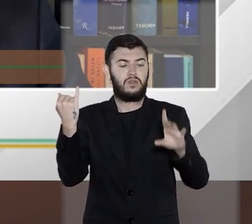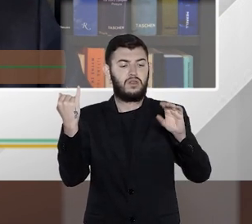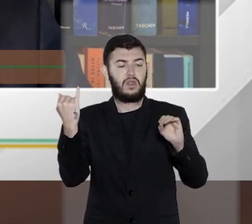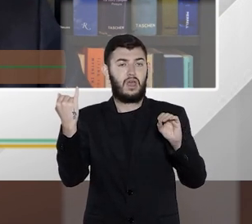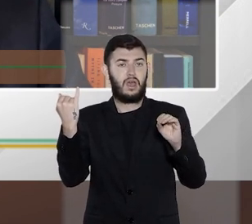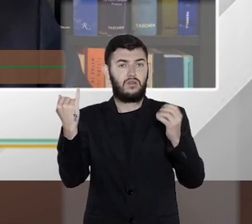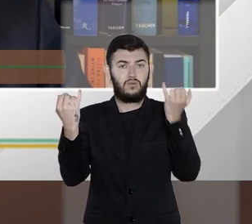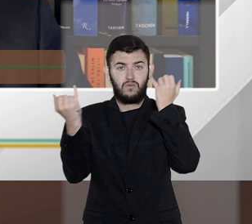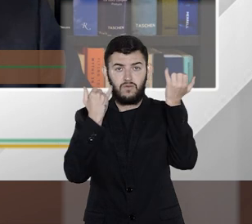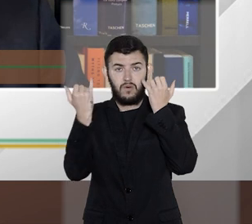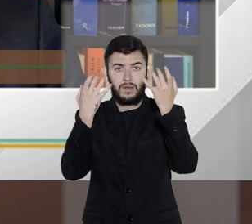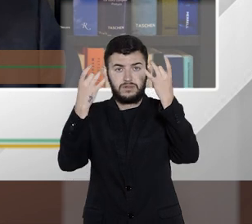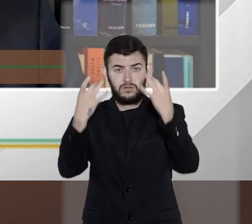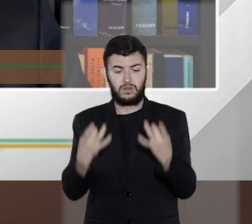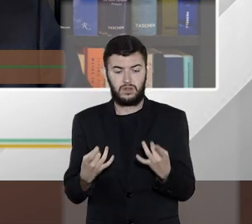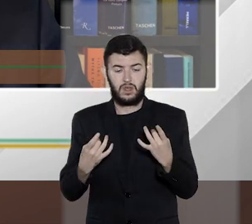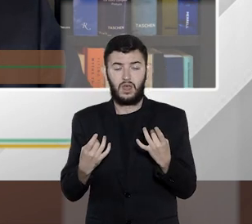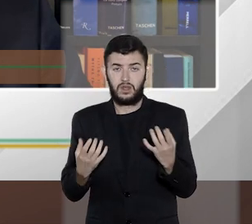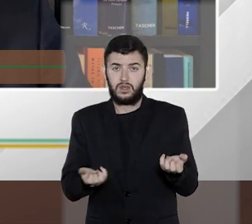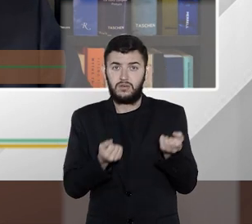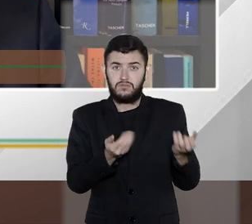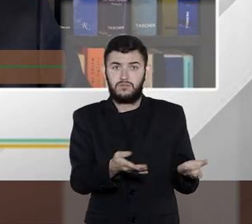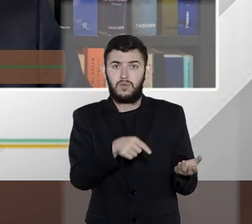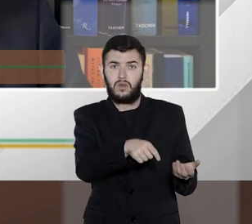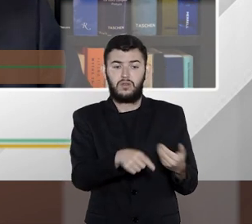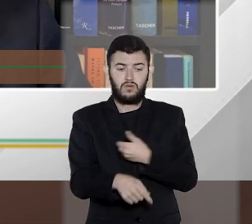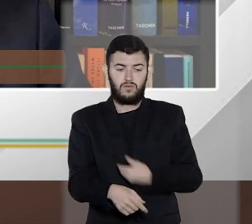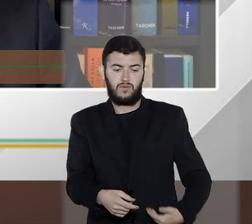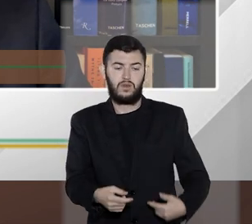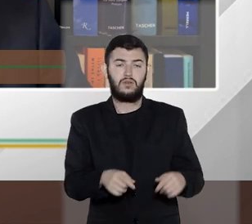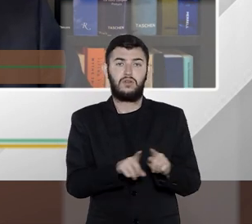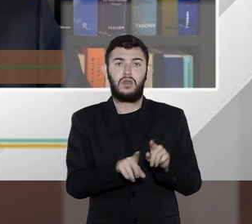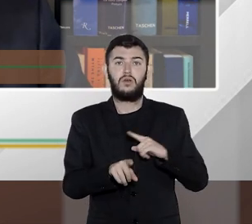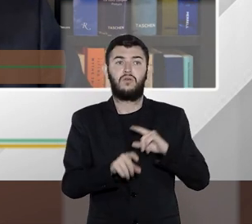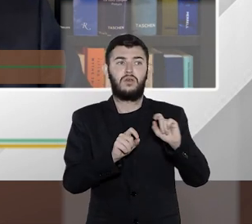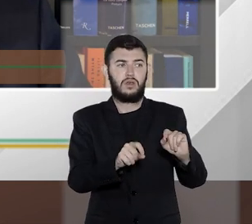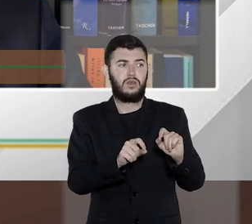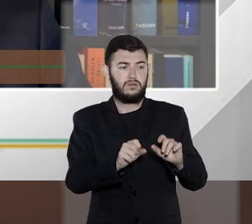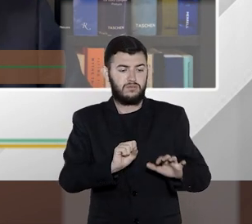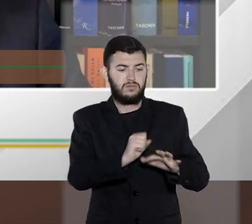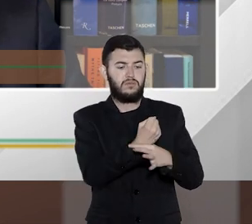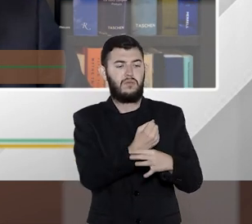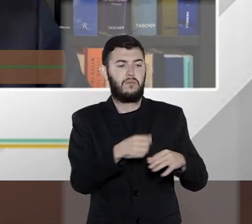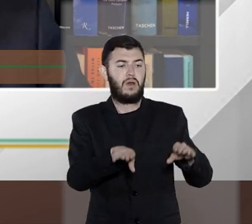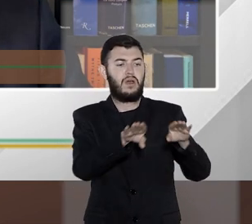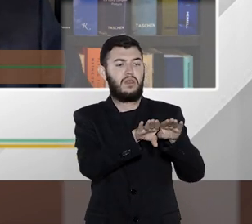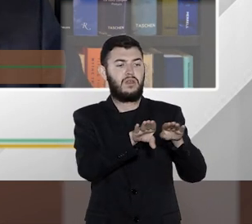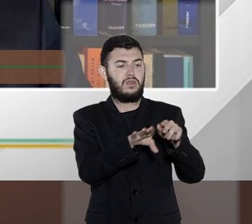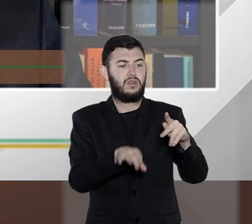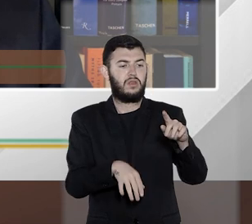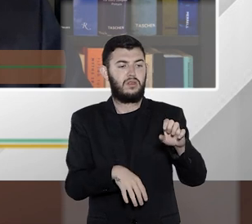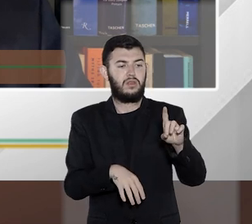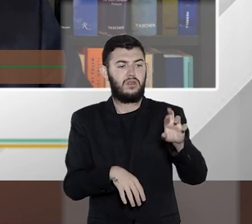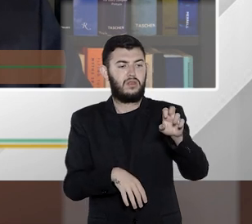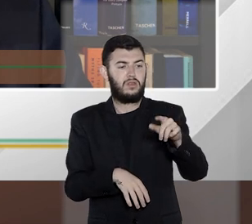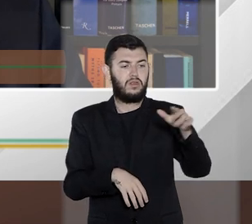parametrizados. Então, o que eu quero dizer com isso? As notas fiscais são padronizadas,